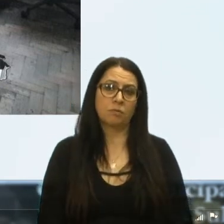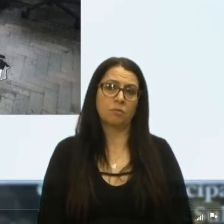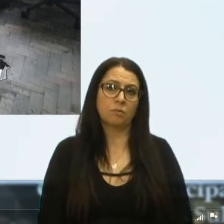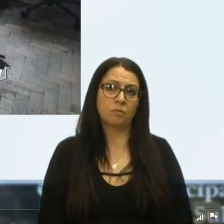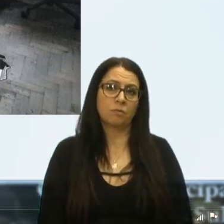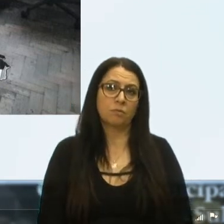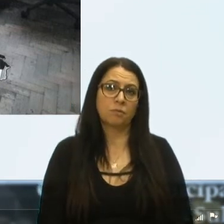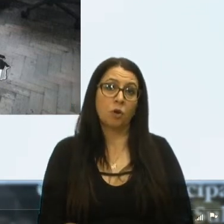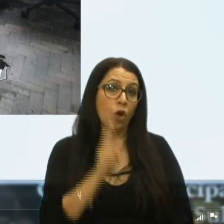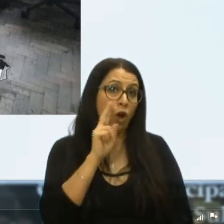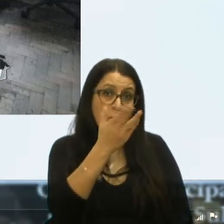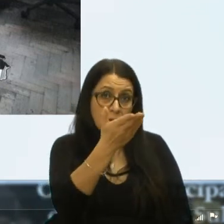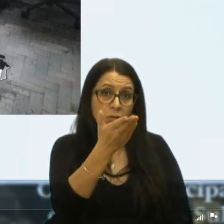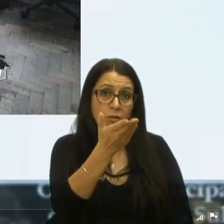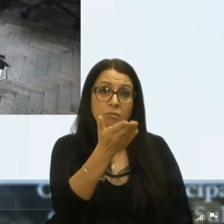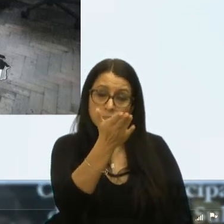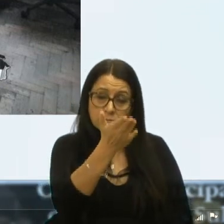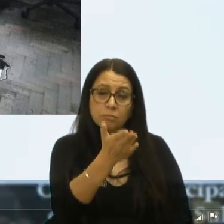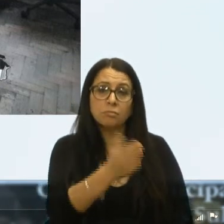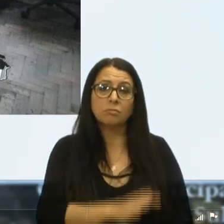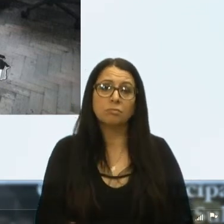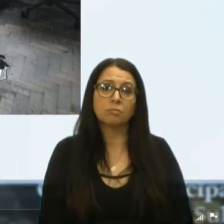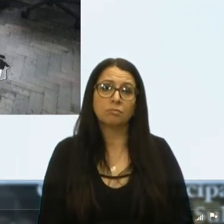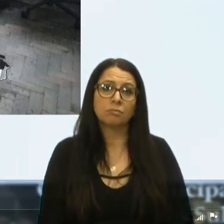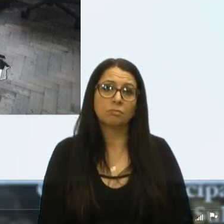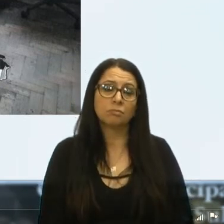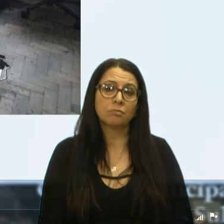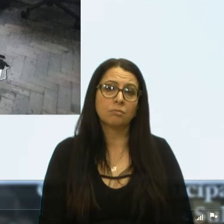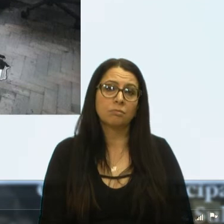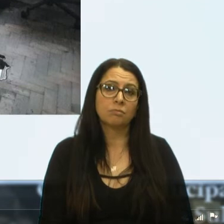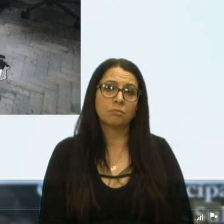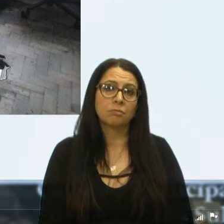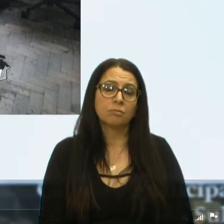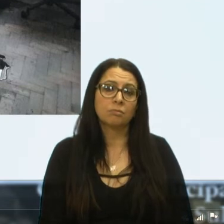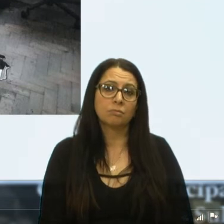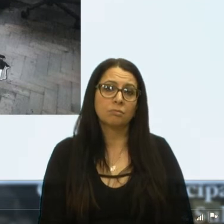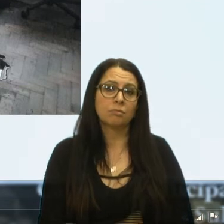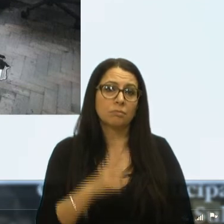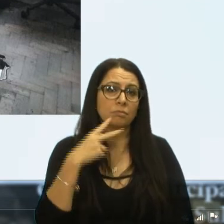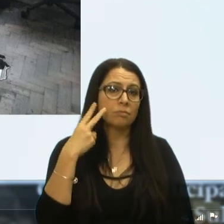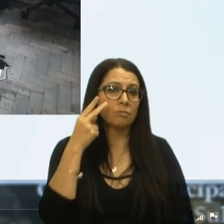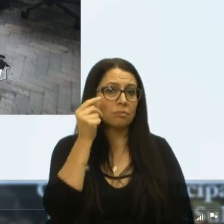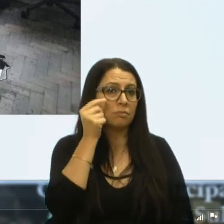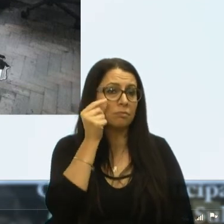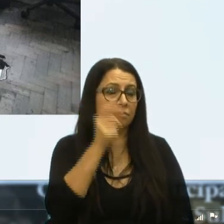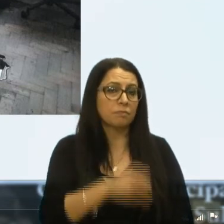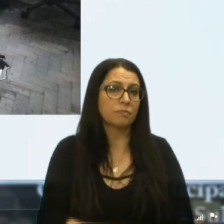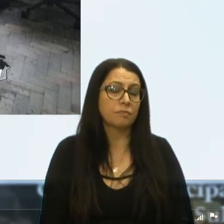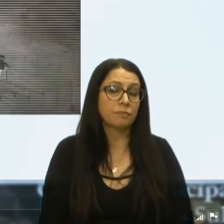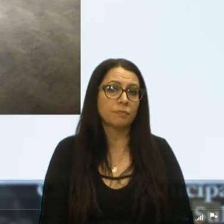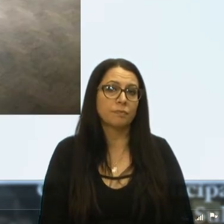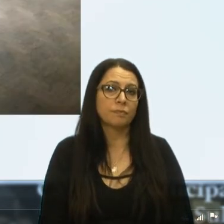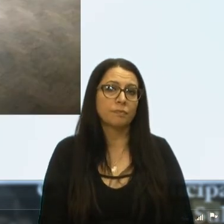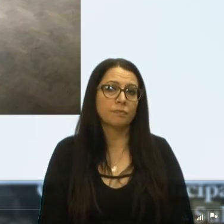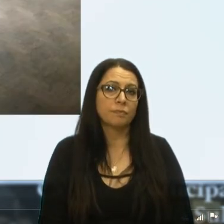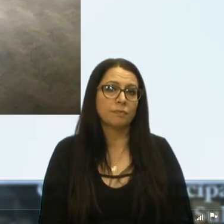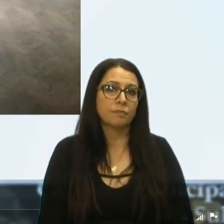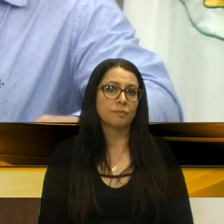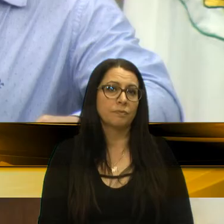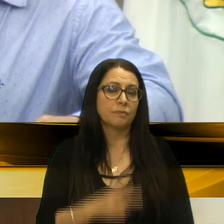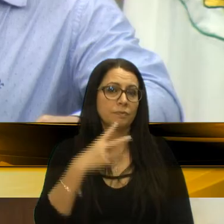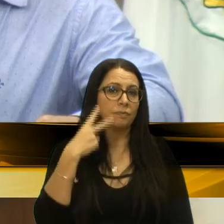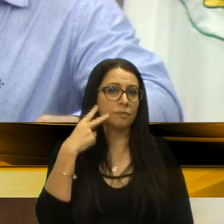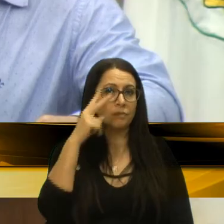Olha ali, está ali, está lá para ver. Sua parte é, vereador Pérez. Vereador Velocino,